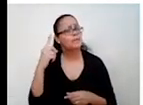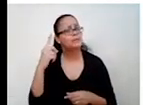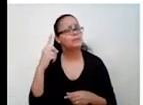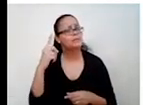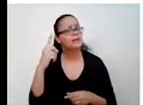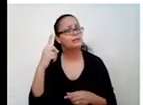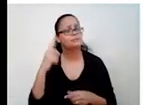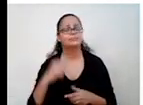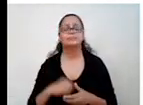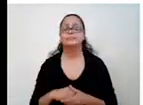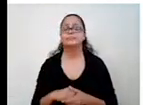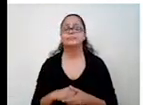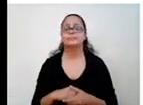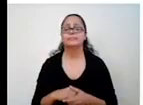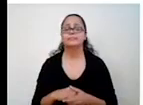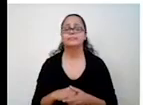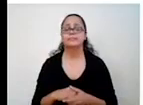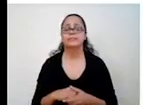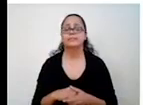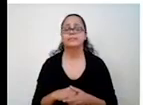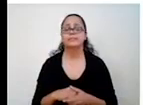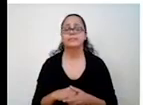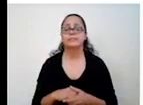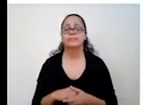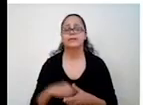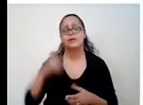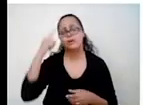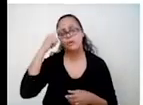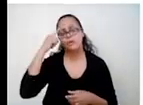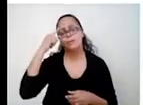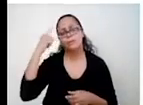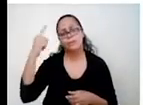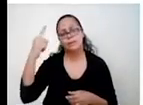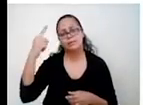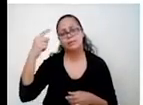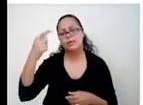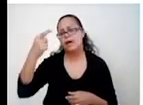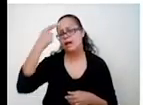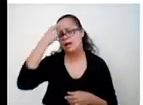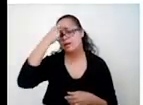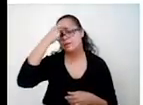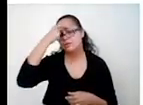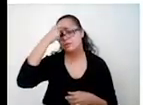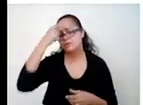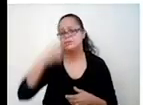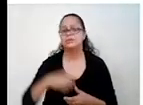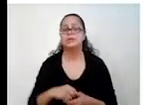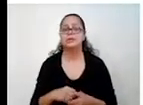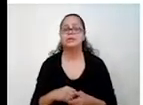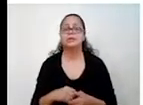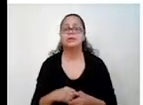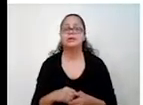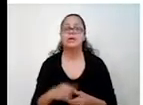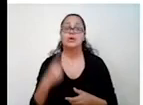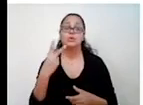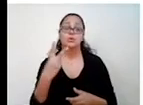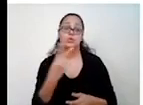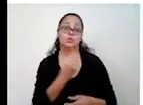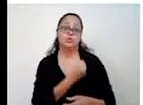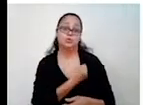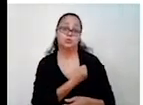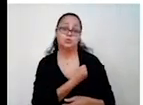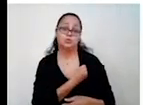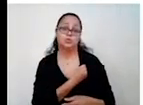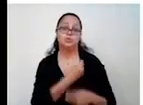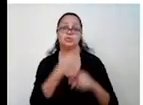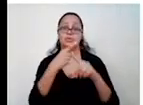certeiro. É um chute assim. Eu raciocino. Eu vou raciocinar. Dois números. E um vezes o outro vai